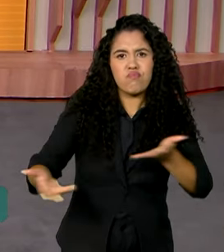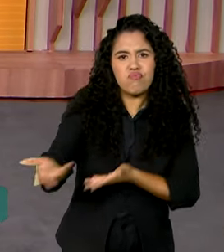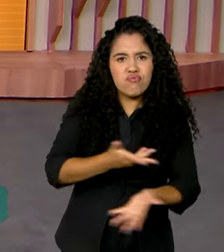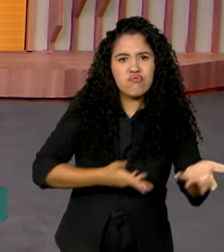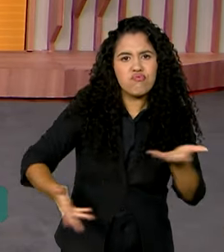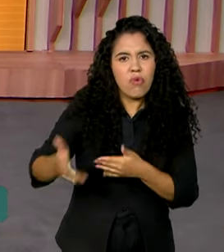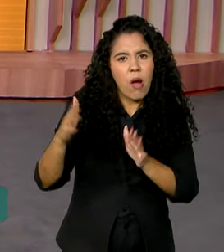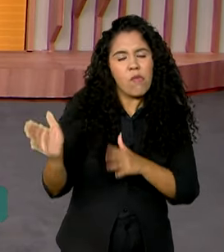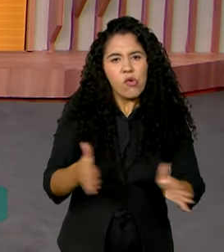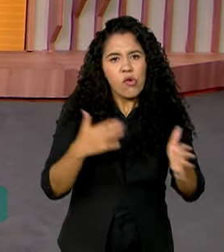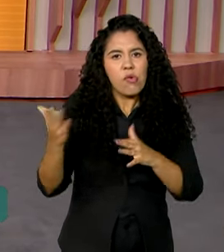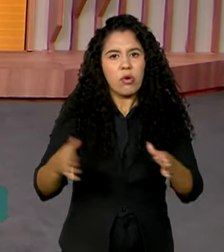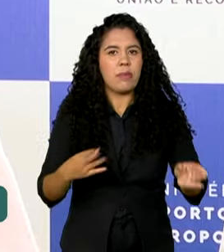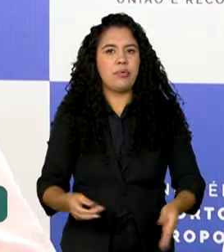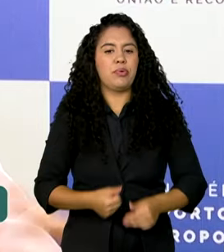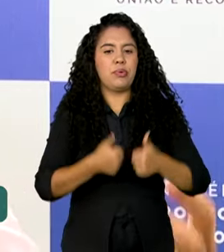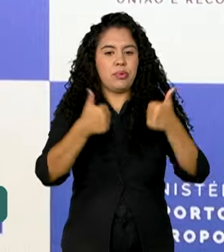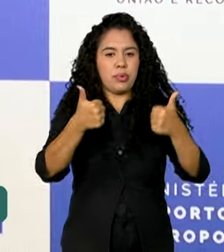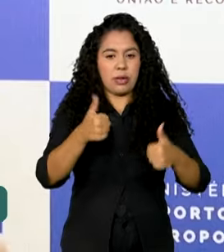competitiva da região.